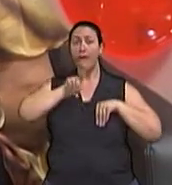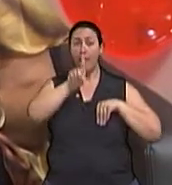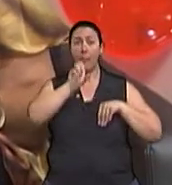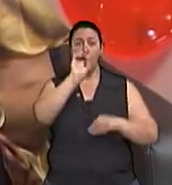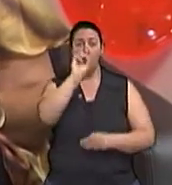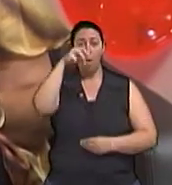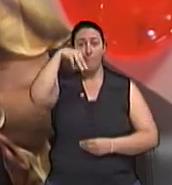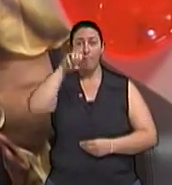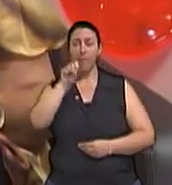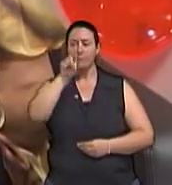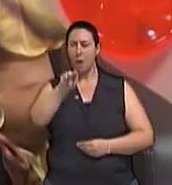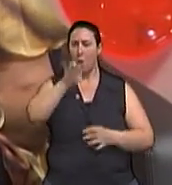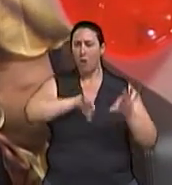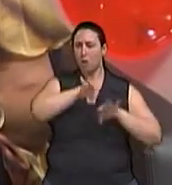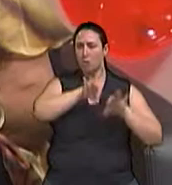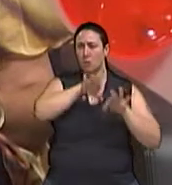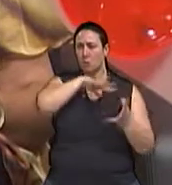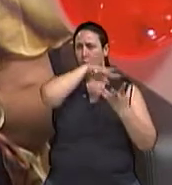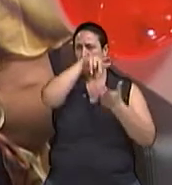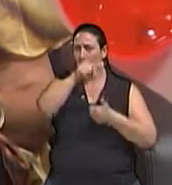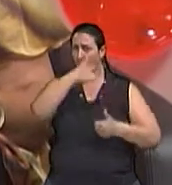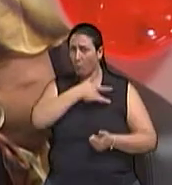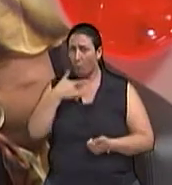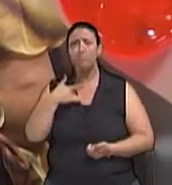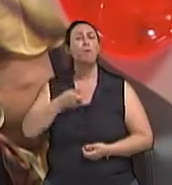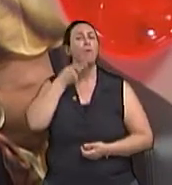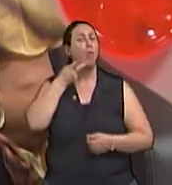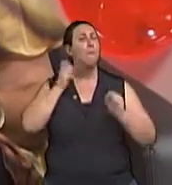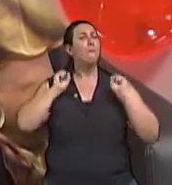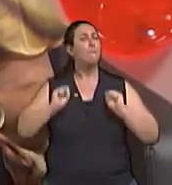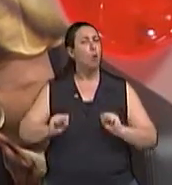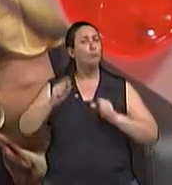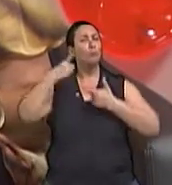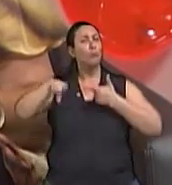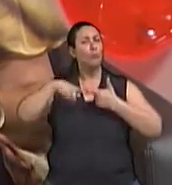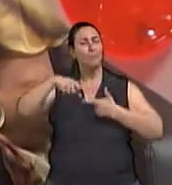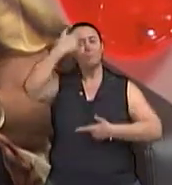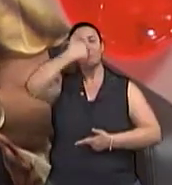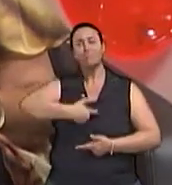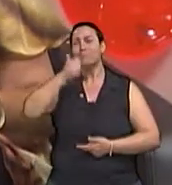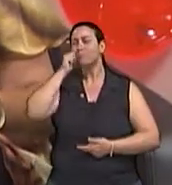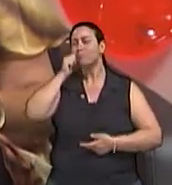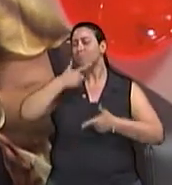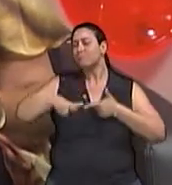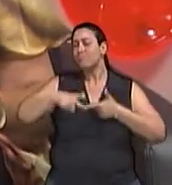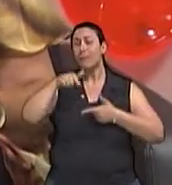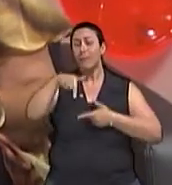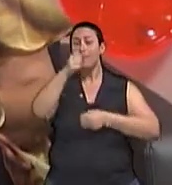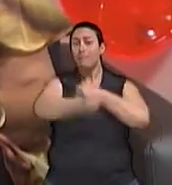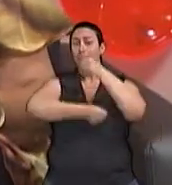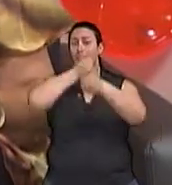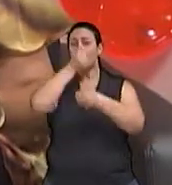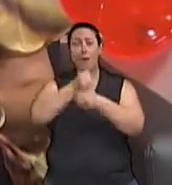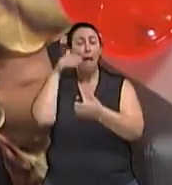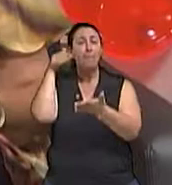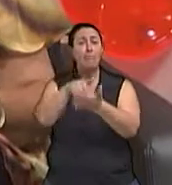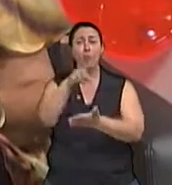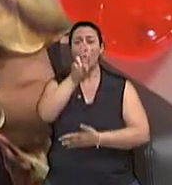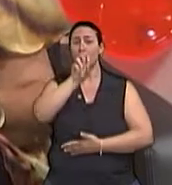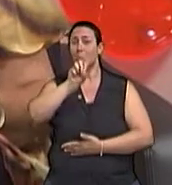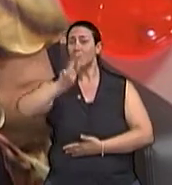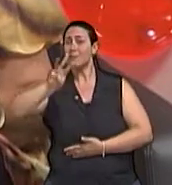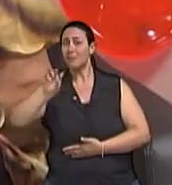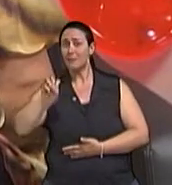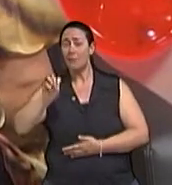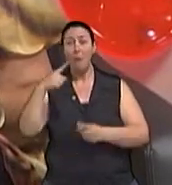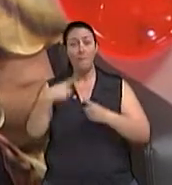da Saúde, será a doença mais comum no ano de 2030. Atualmente o Brasil é o país que mais